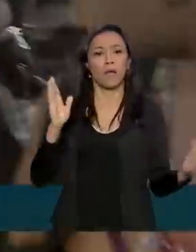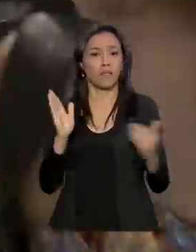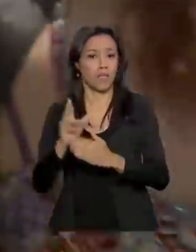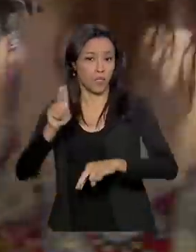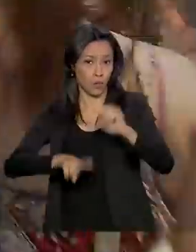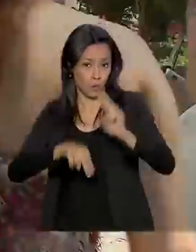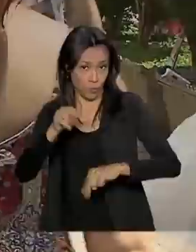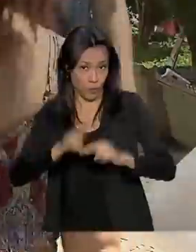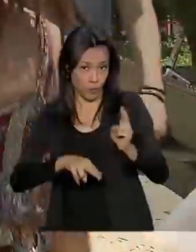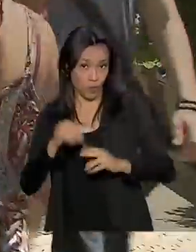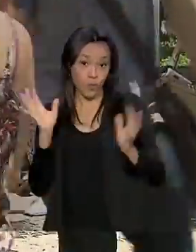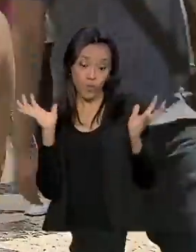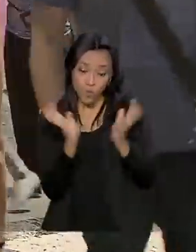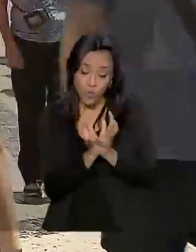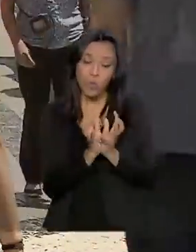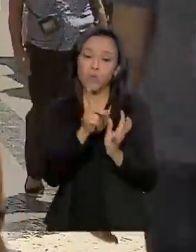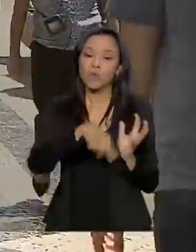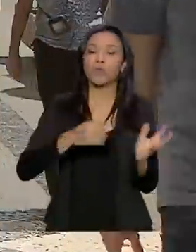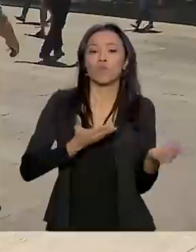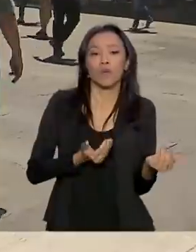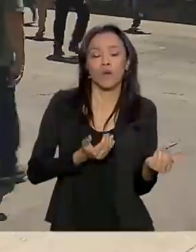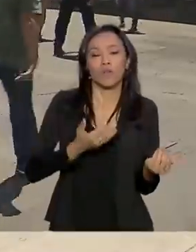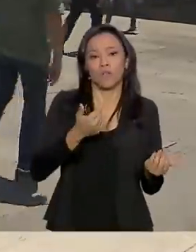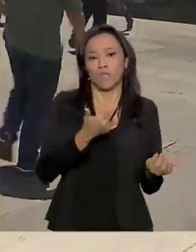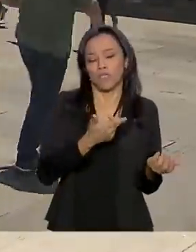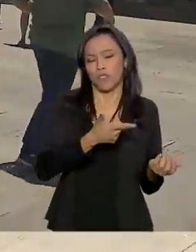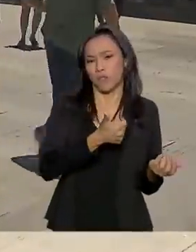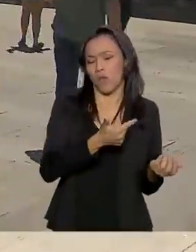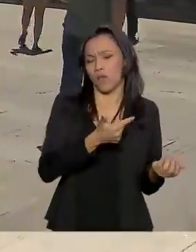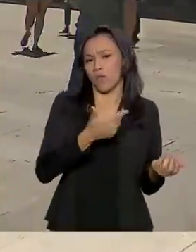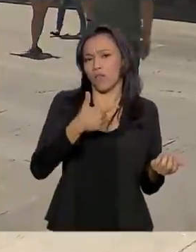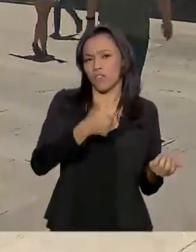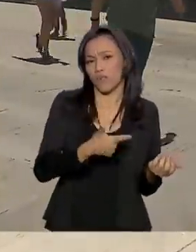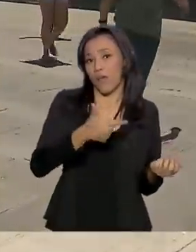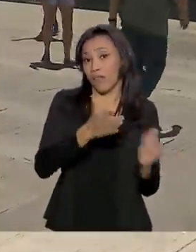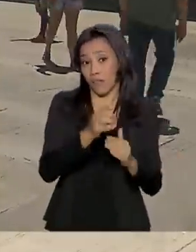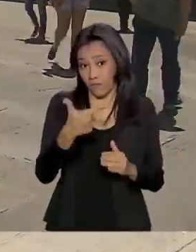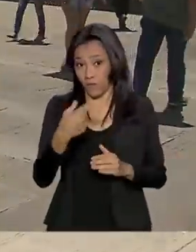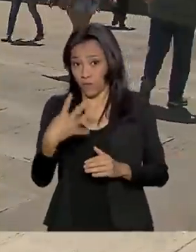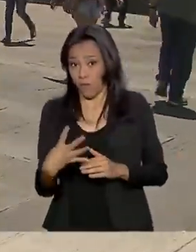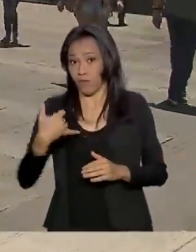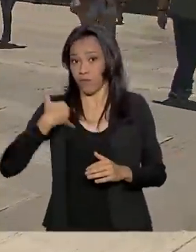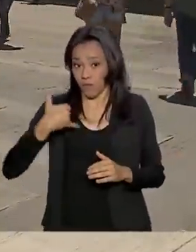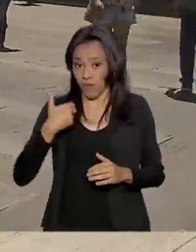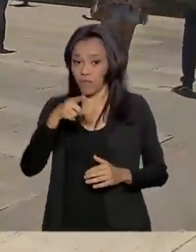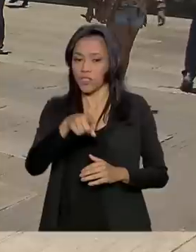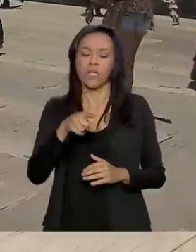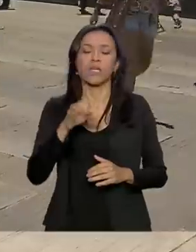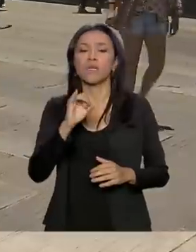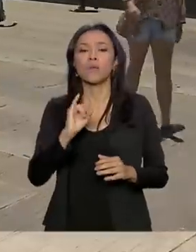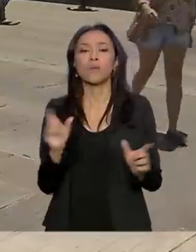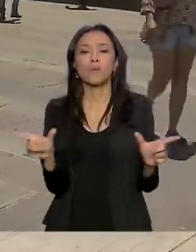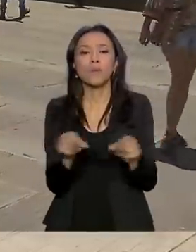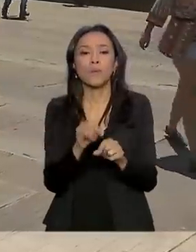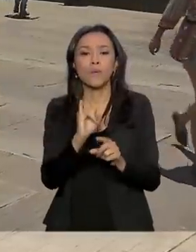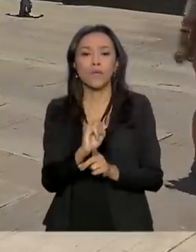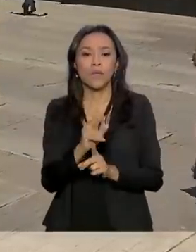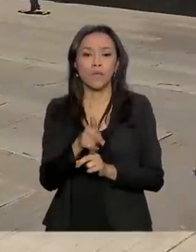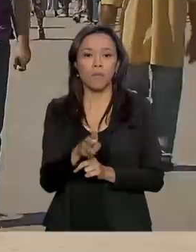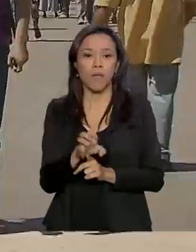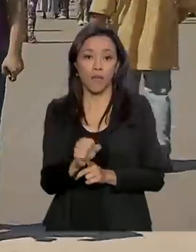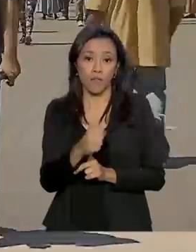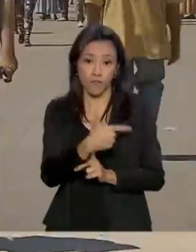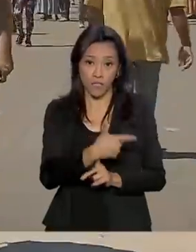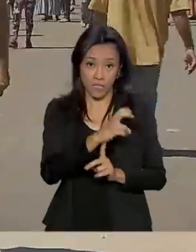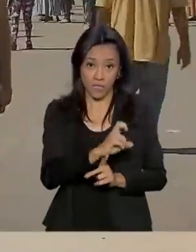entre jovens de 18 a 24 anos. O levantamento do IPEA revela que a taxa passou de 26,6%